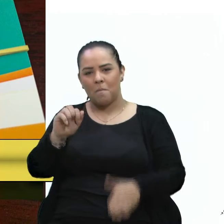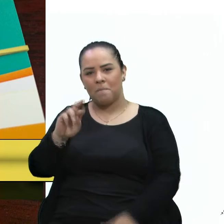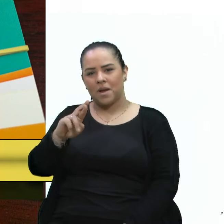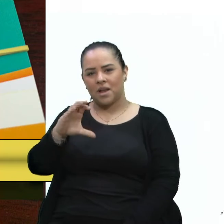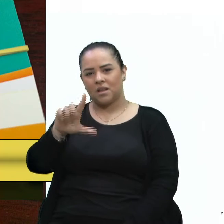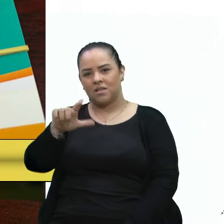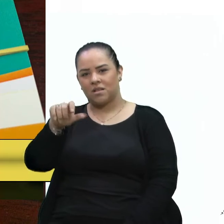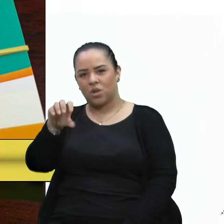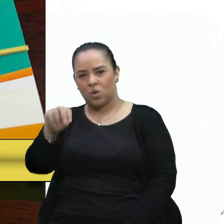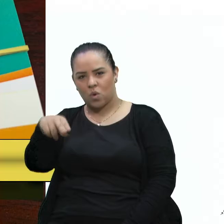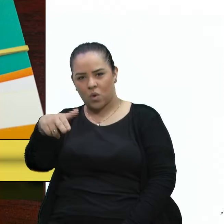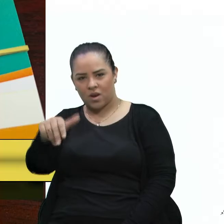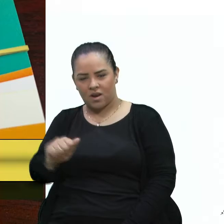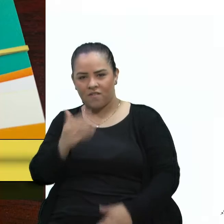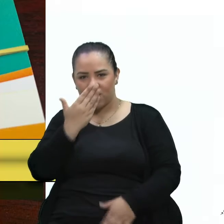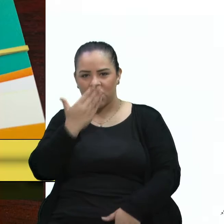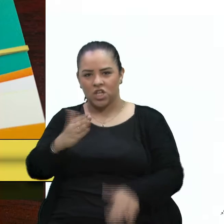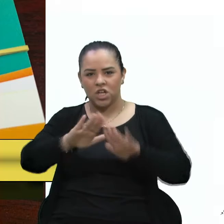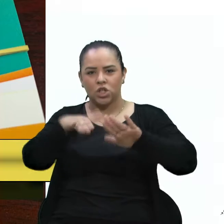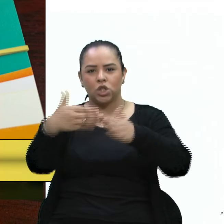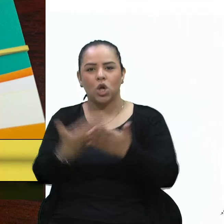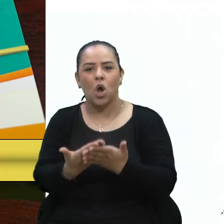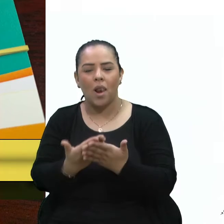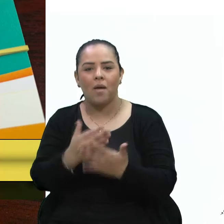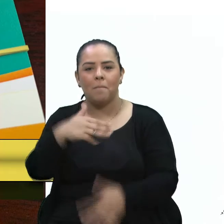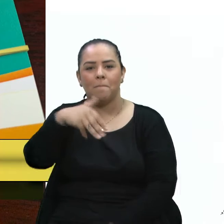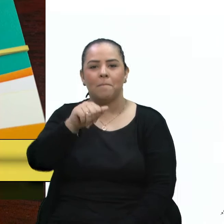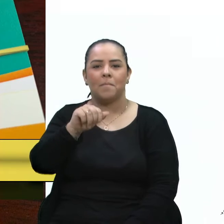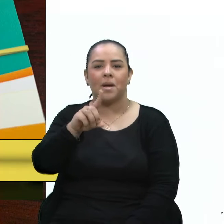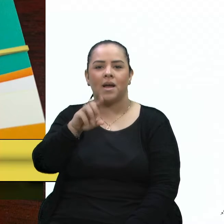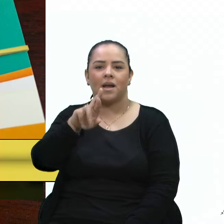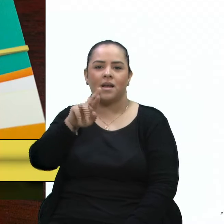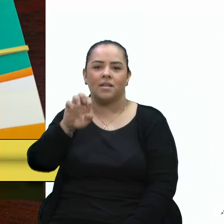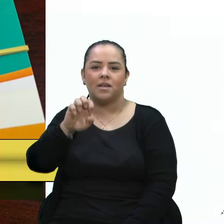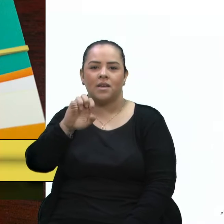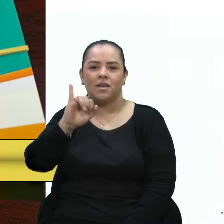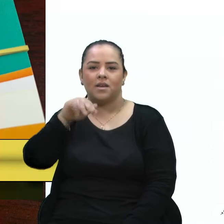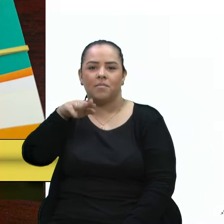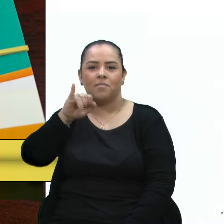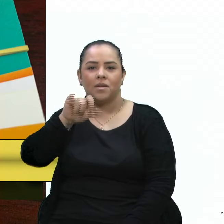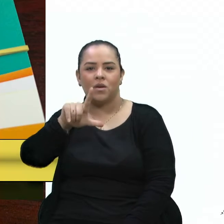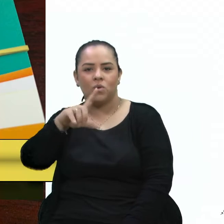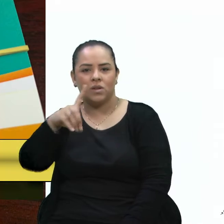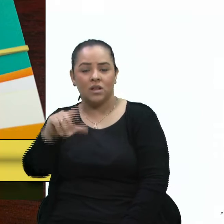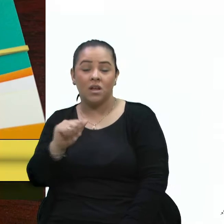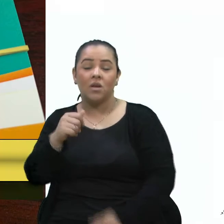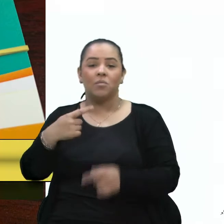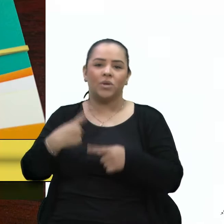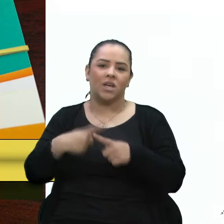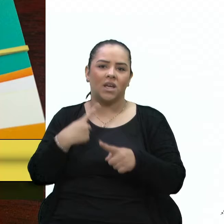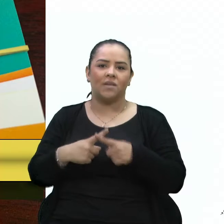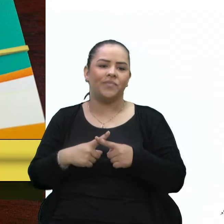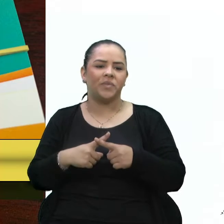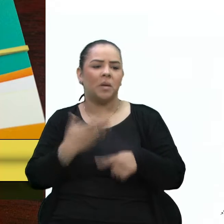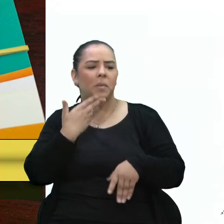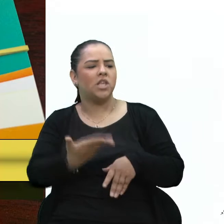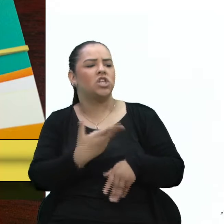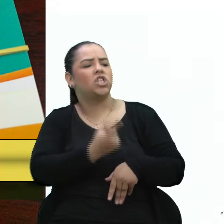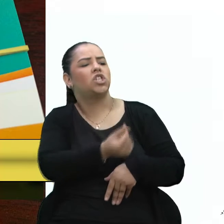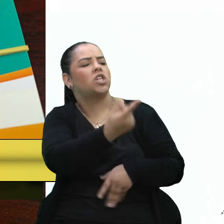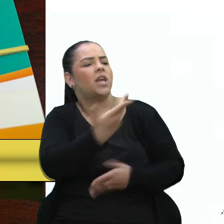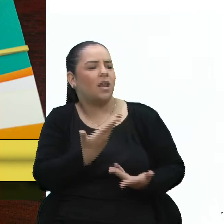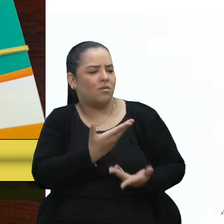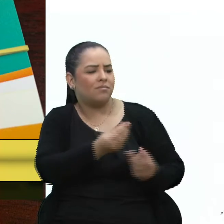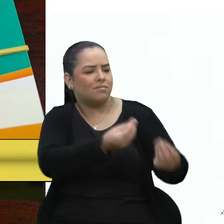refeições diárias em torno. Então a pessoa recebe, vai na sinaleira, vai me dar um dinheiro aí, tio, tia.